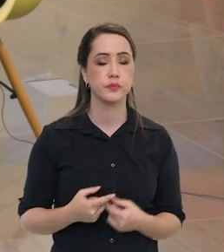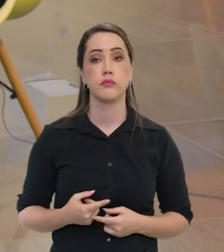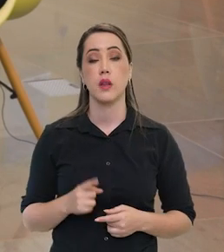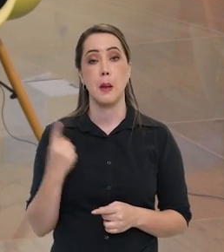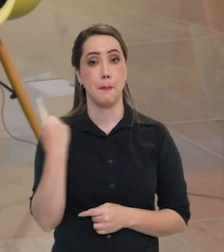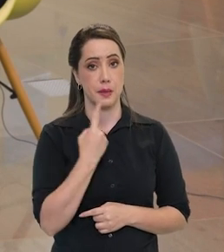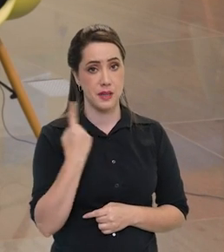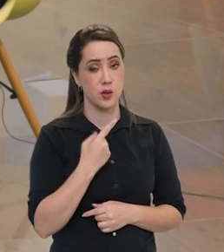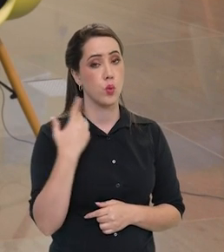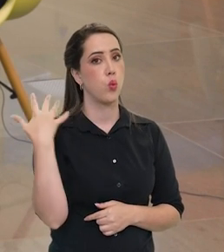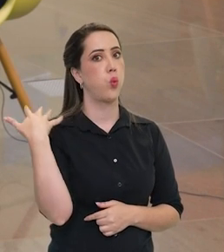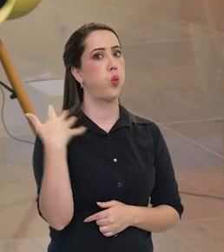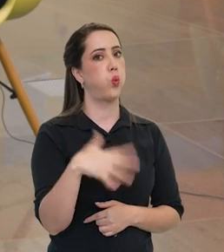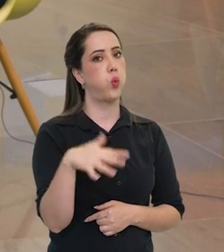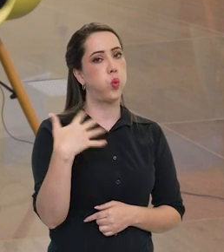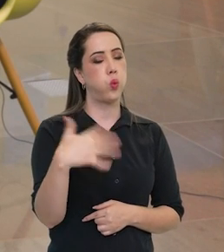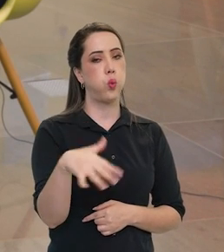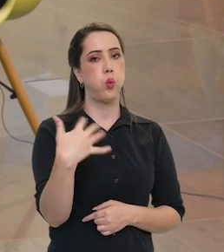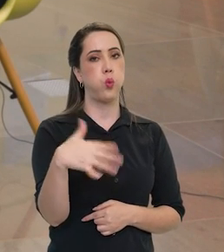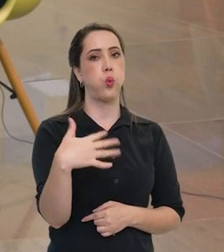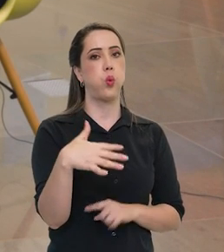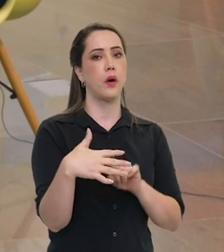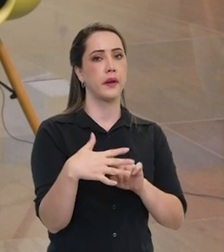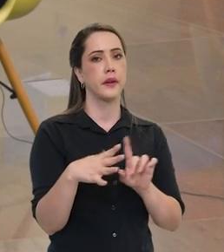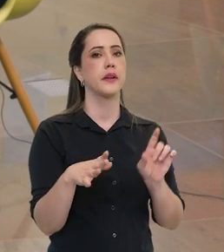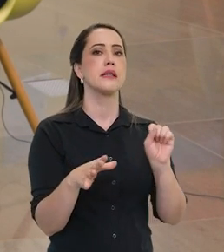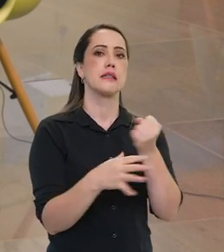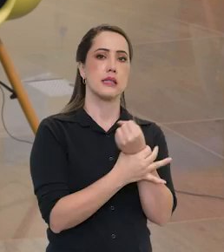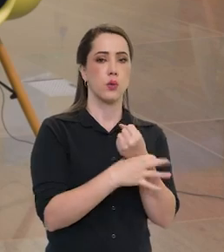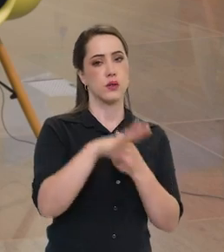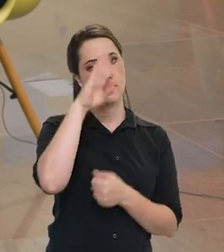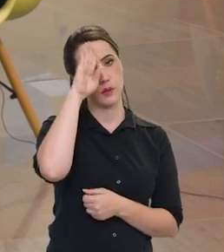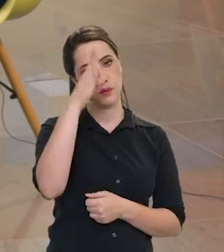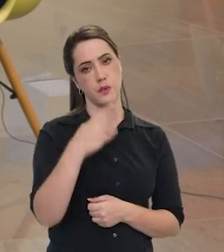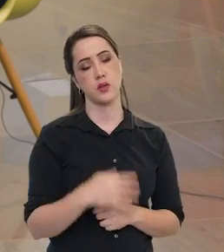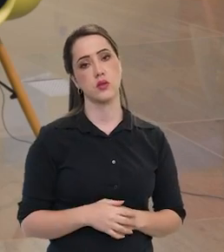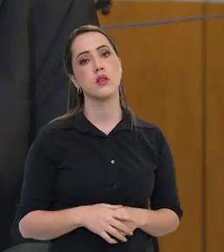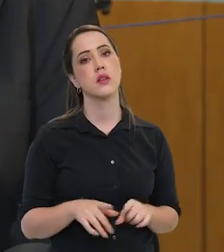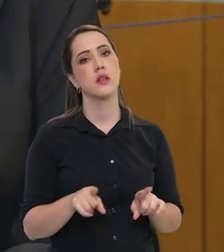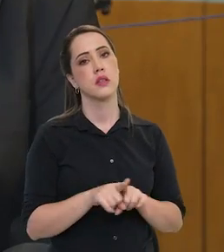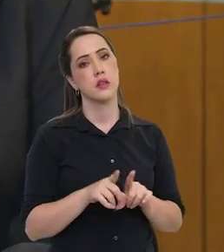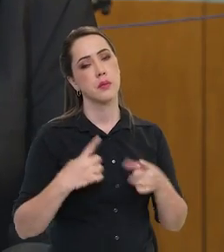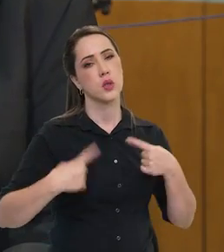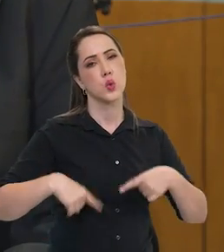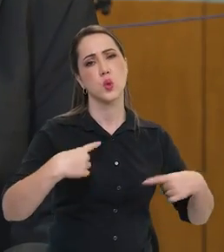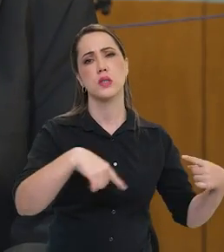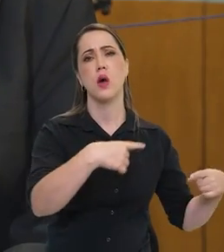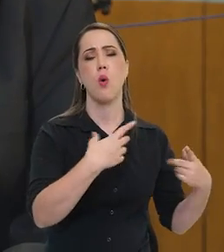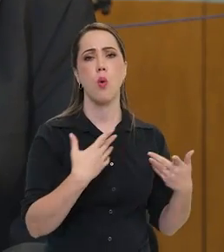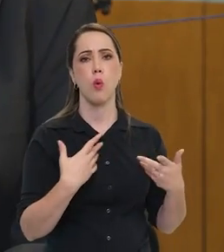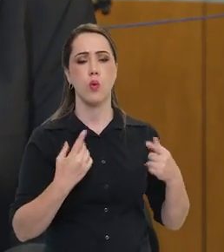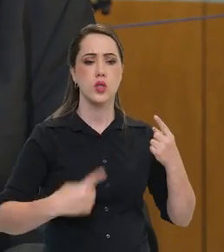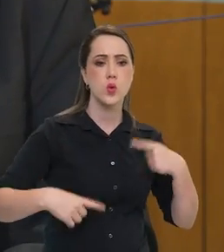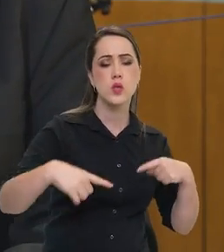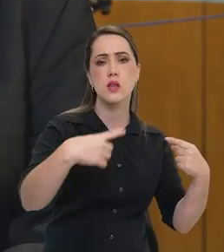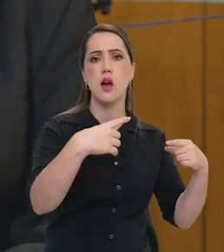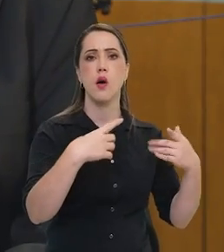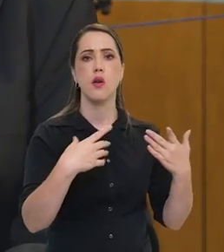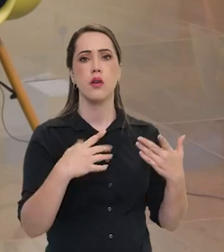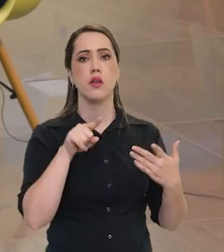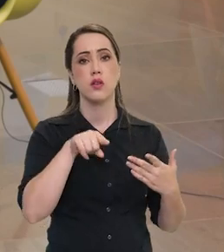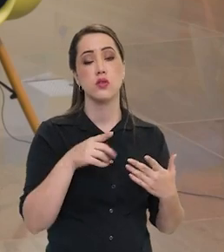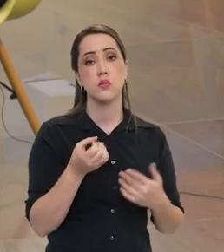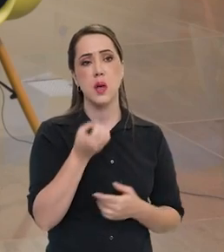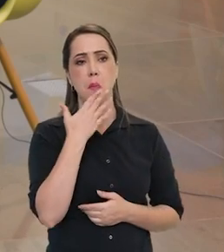é bastante caro levar os seres humanos ao espaço, questão de segurança, principalmente. E havia uma discussão, uma disputa,